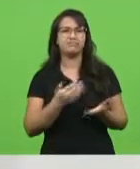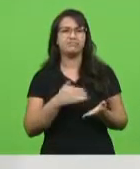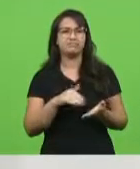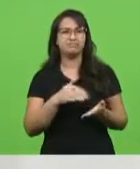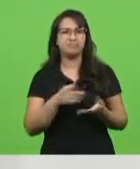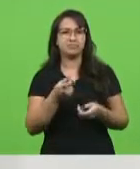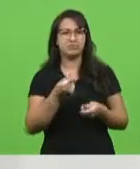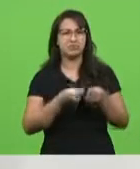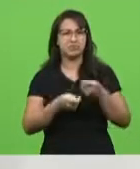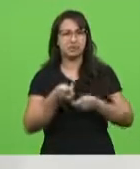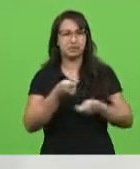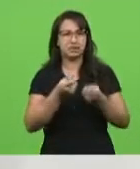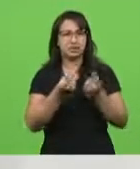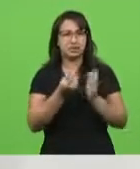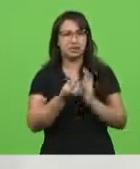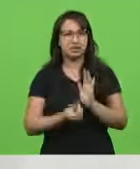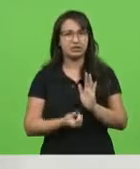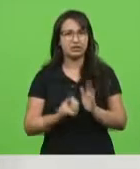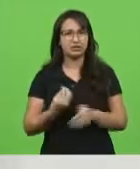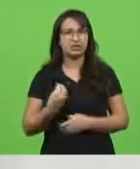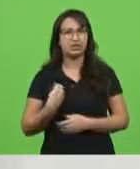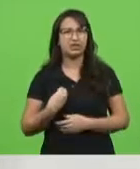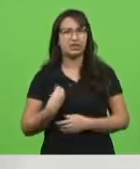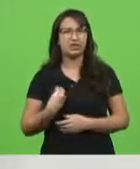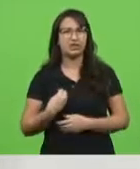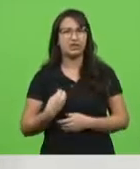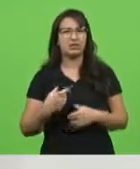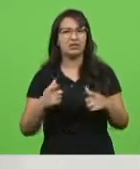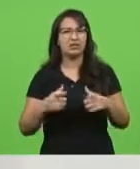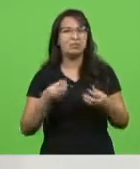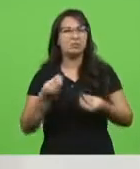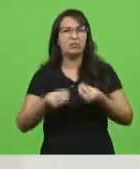Deputado Jessé, qual é o Estado que eles vivem?